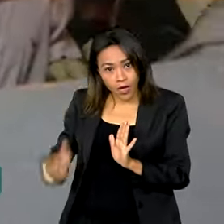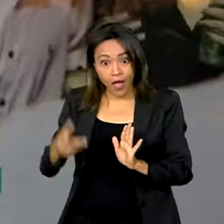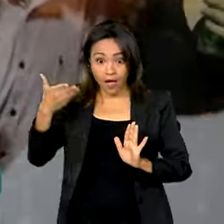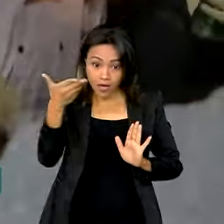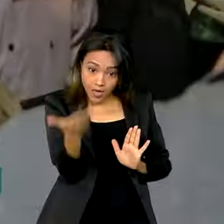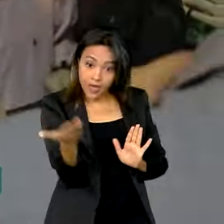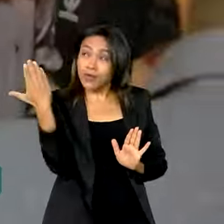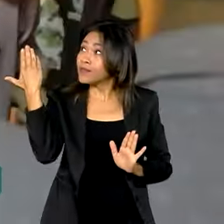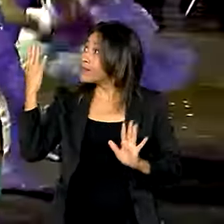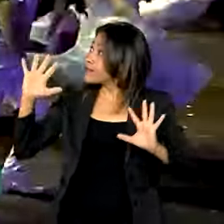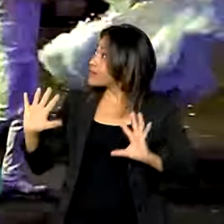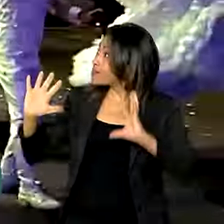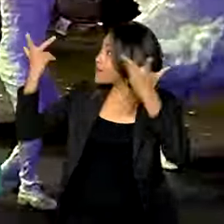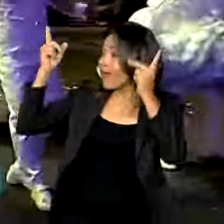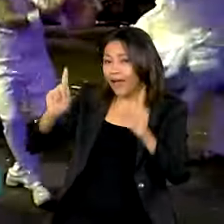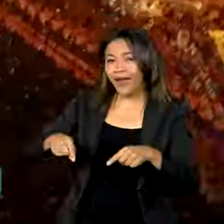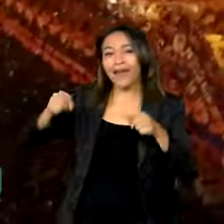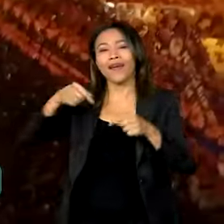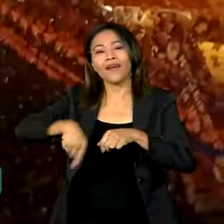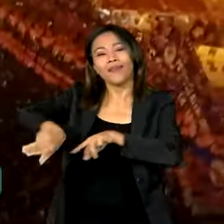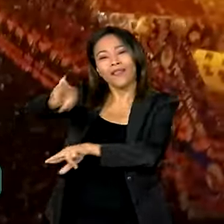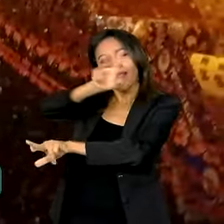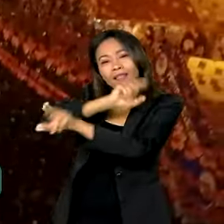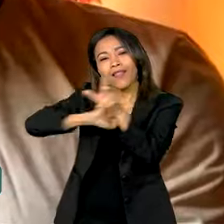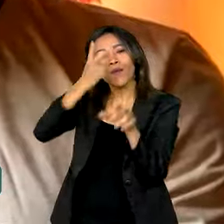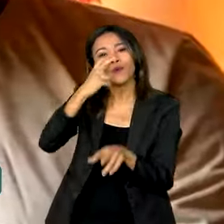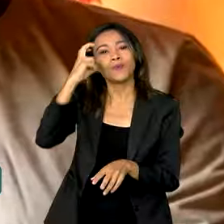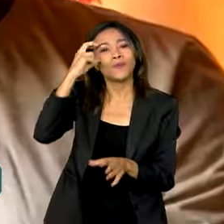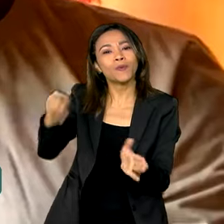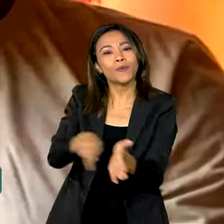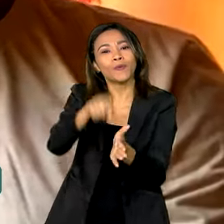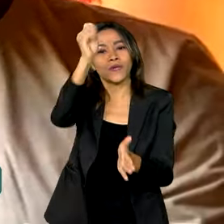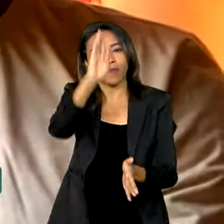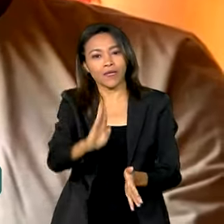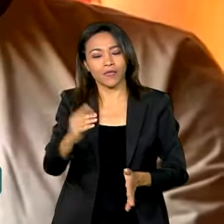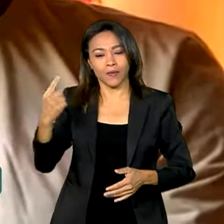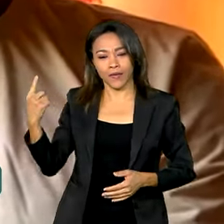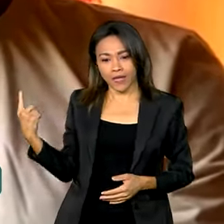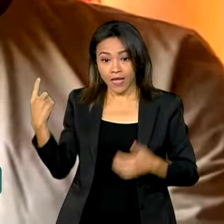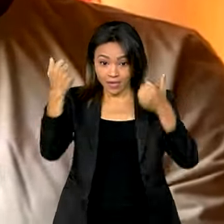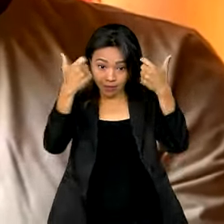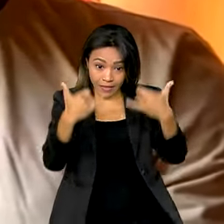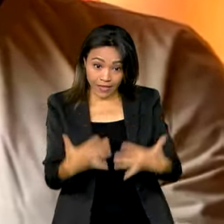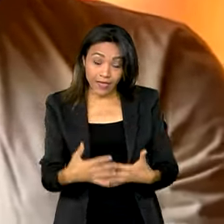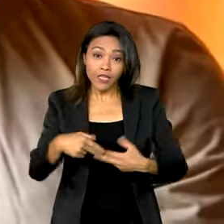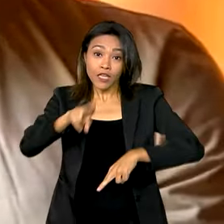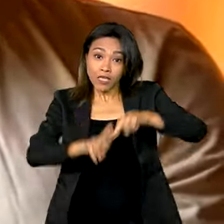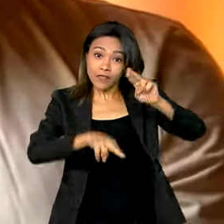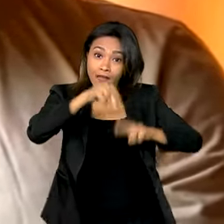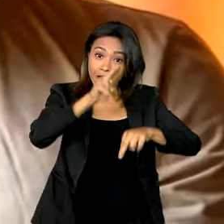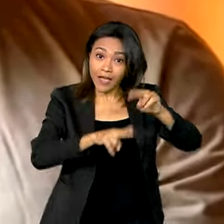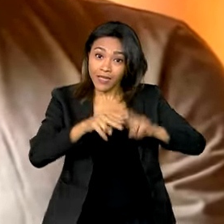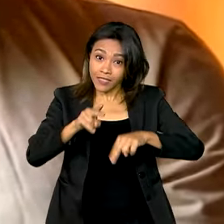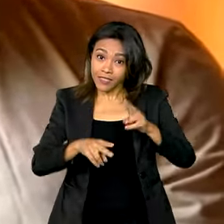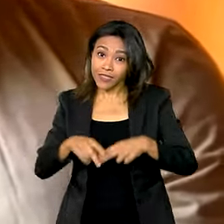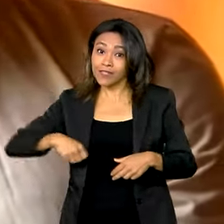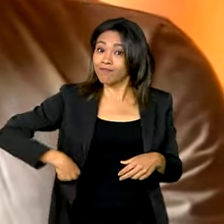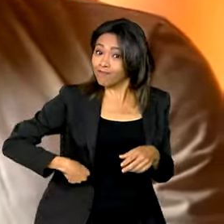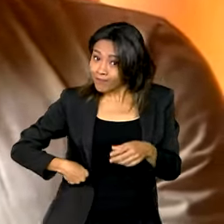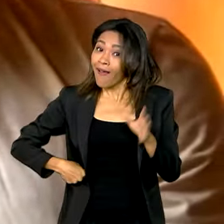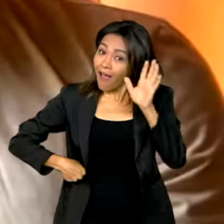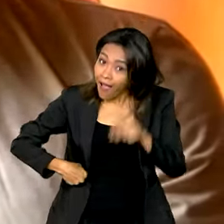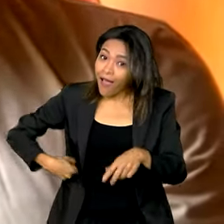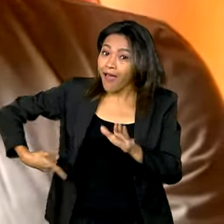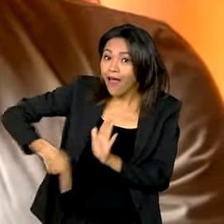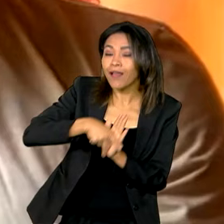evento também faz parte da pluralidade cultural brasileira. Eu vejo o São João como uma identidade nordestina.